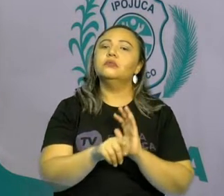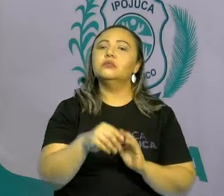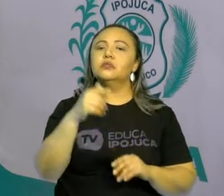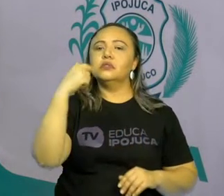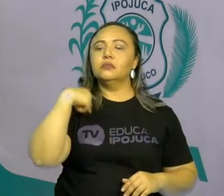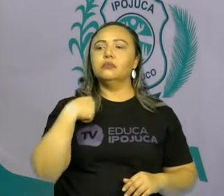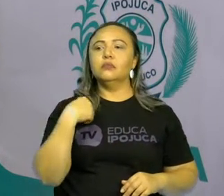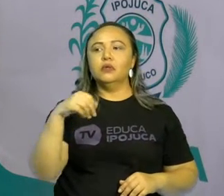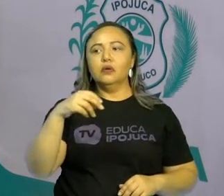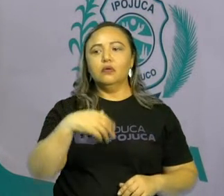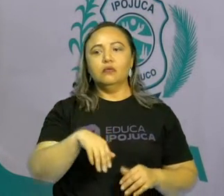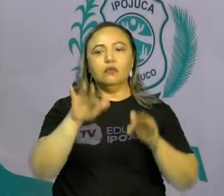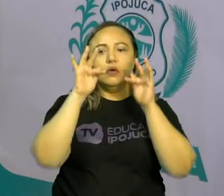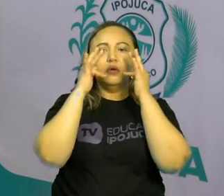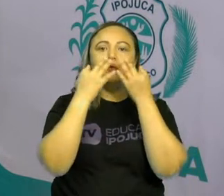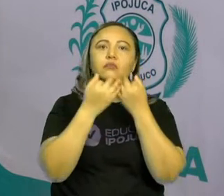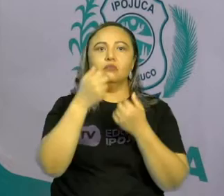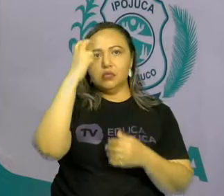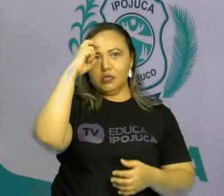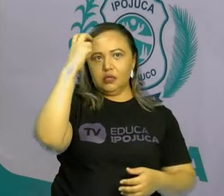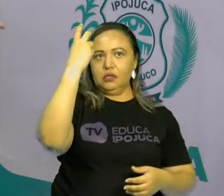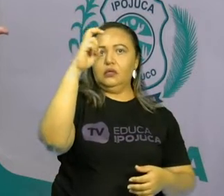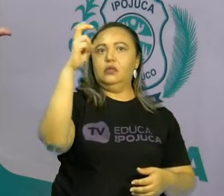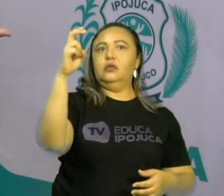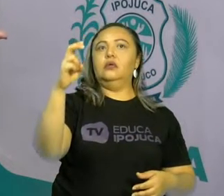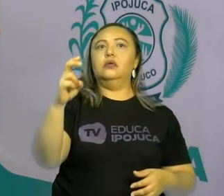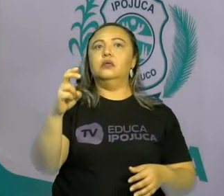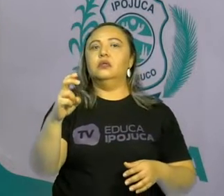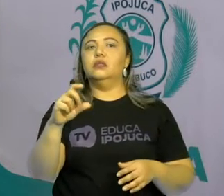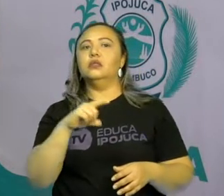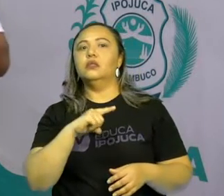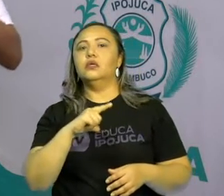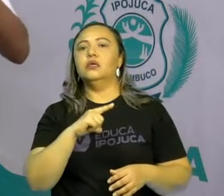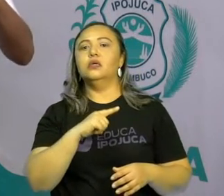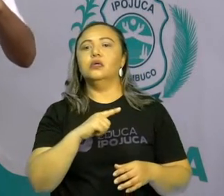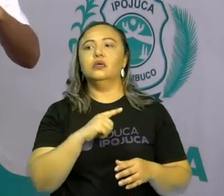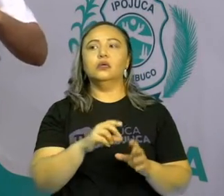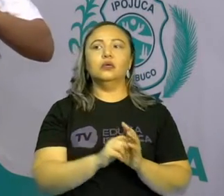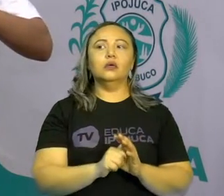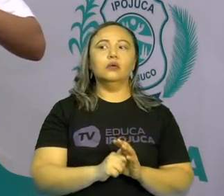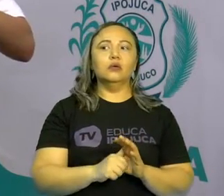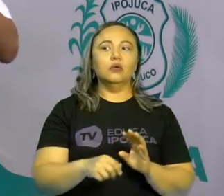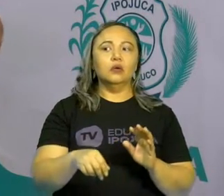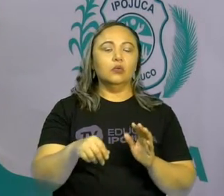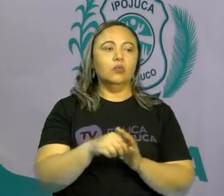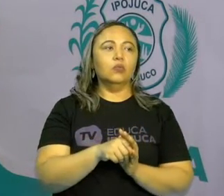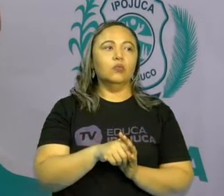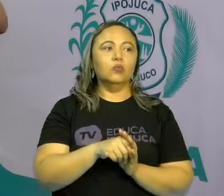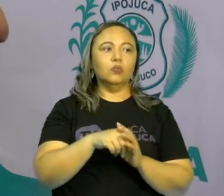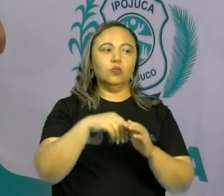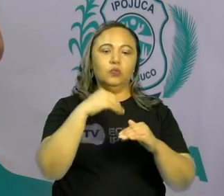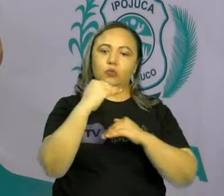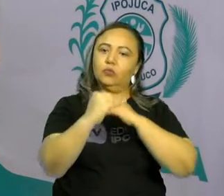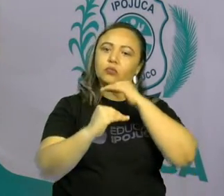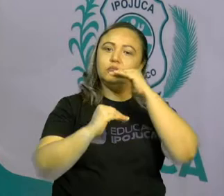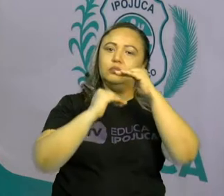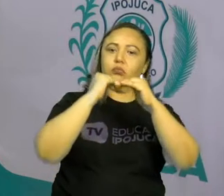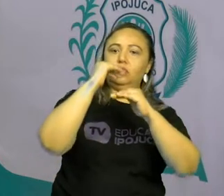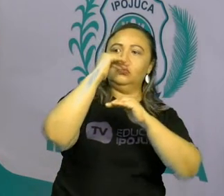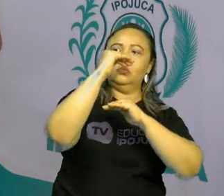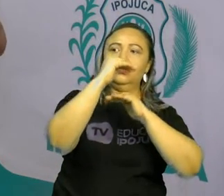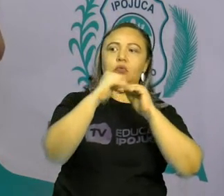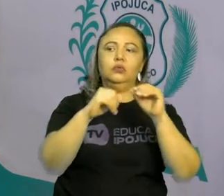cultural? O que é um aspecto cultural? Aspecto cultural é aquilo que as pessoas vão construindo